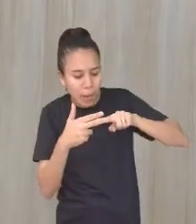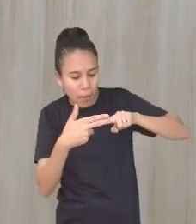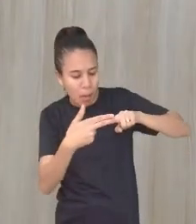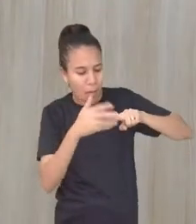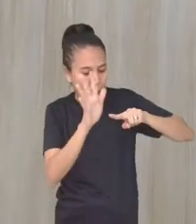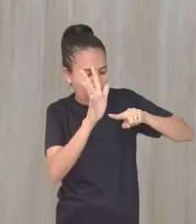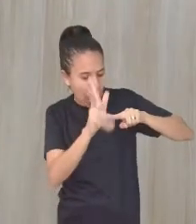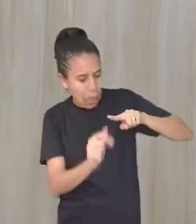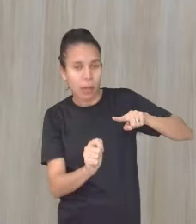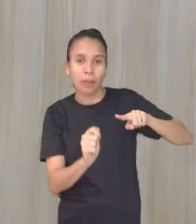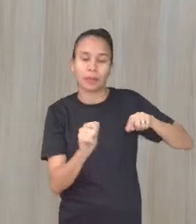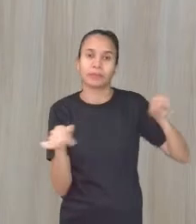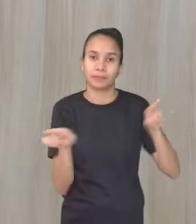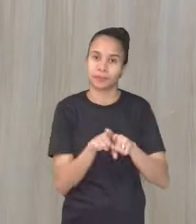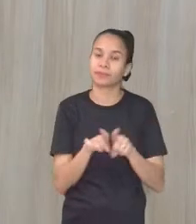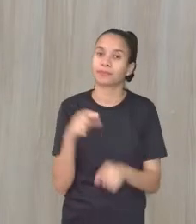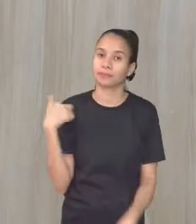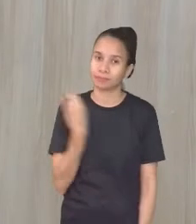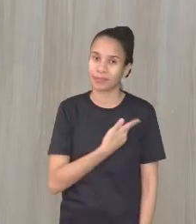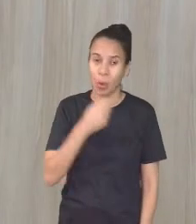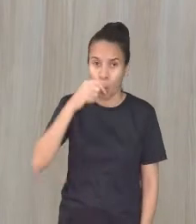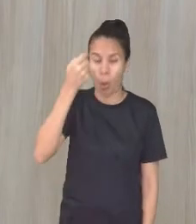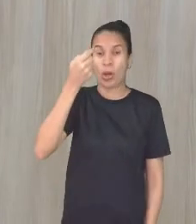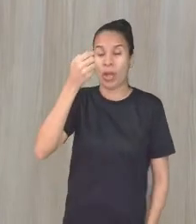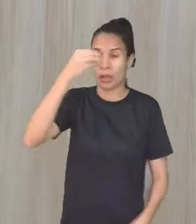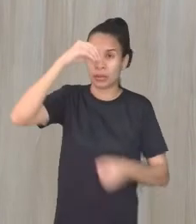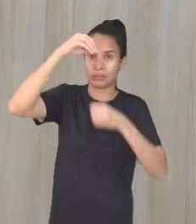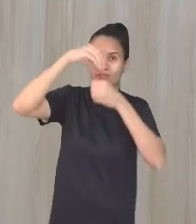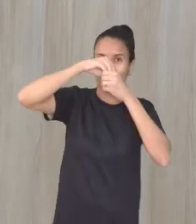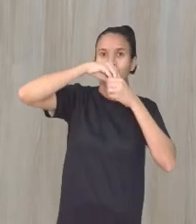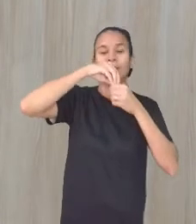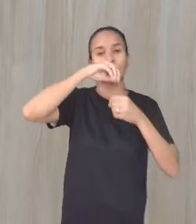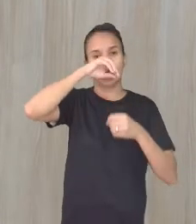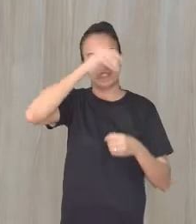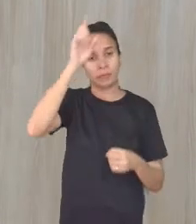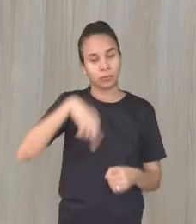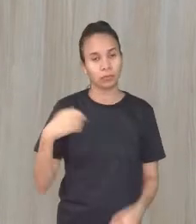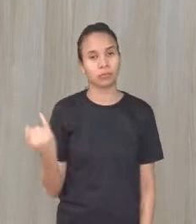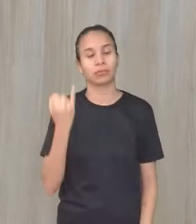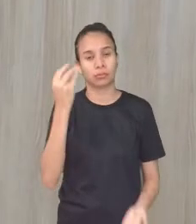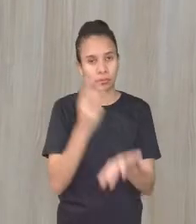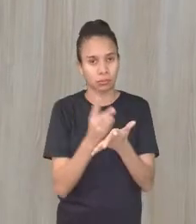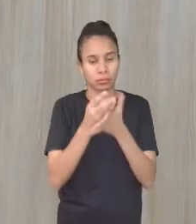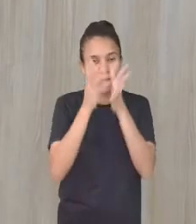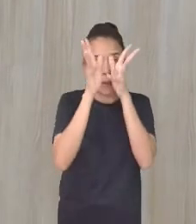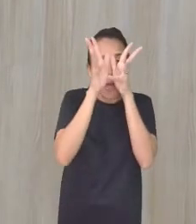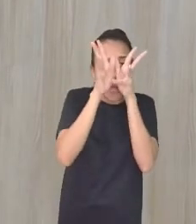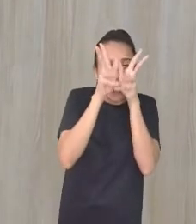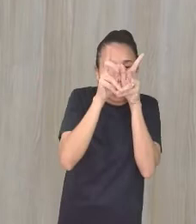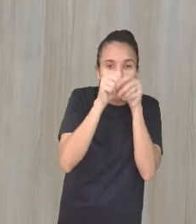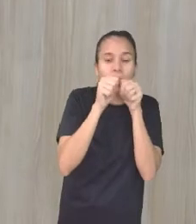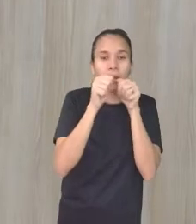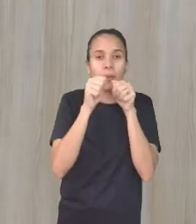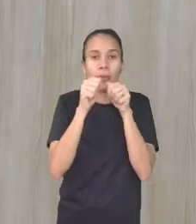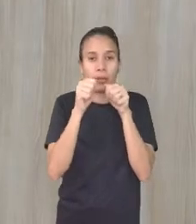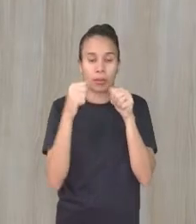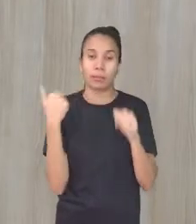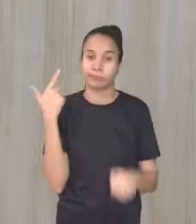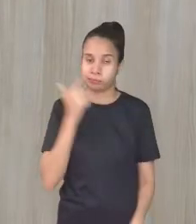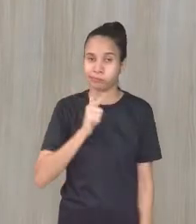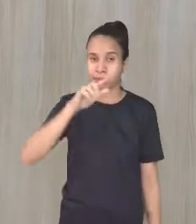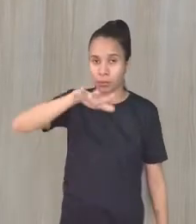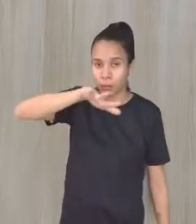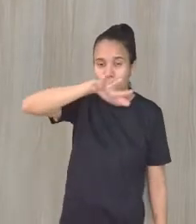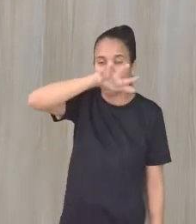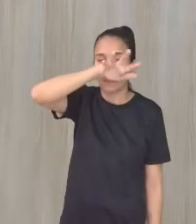se estão limpas, porque também a gente vai poder ferir o nariz. Mas é importante limpar. É importante desobstruir para a gente poder